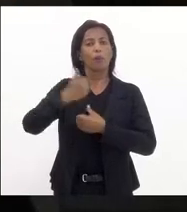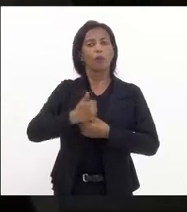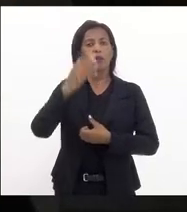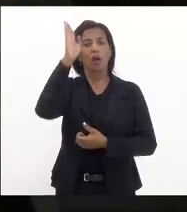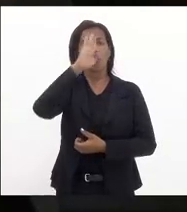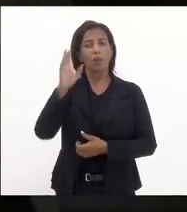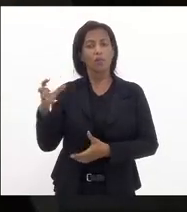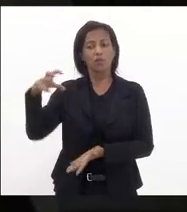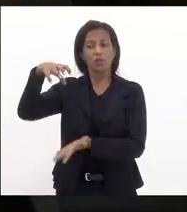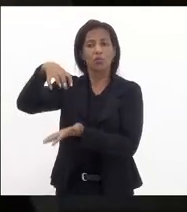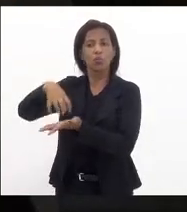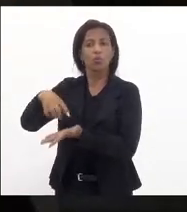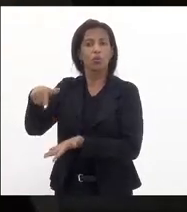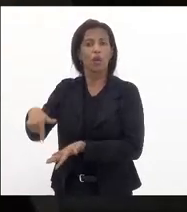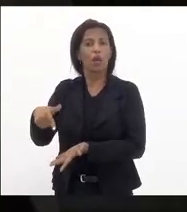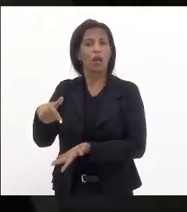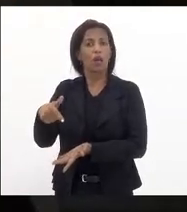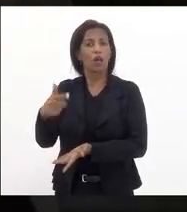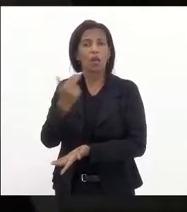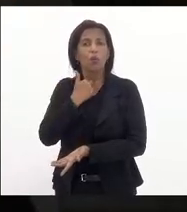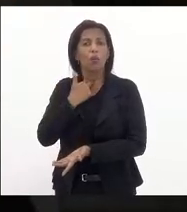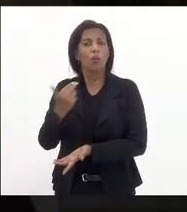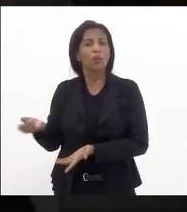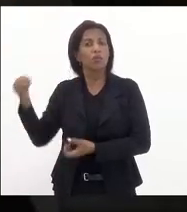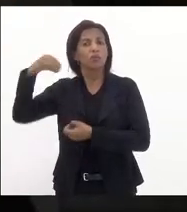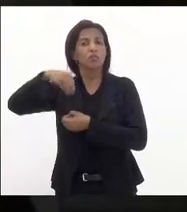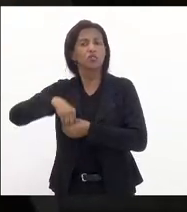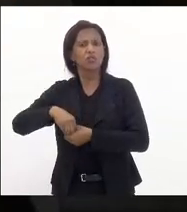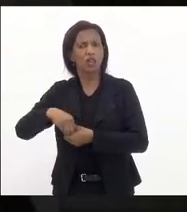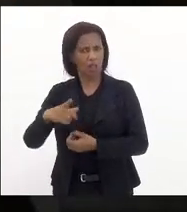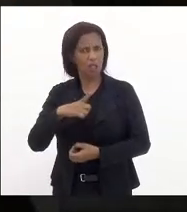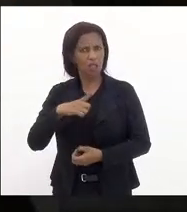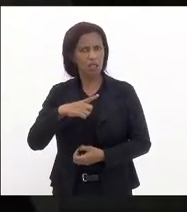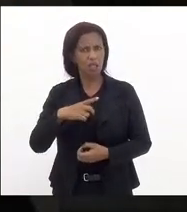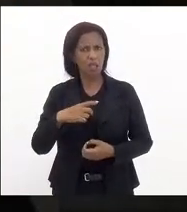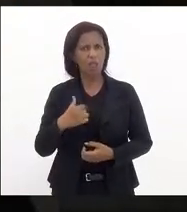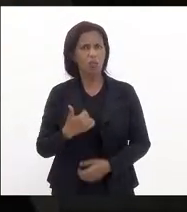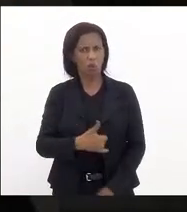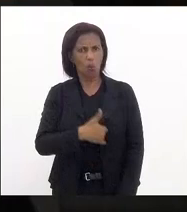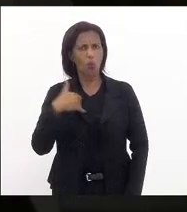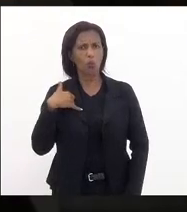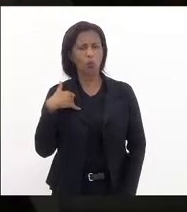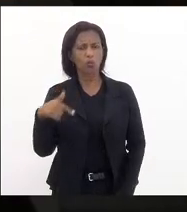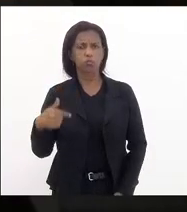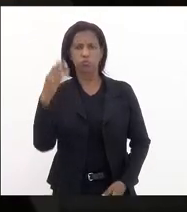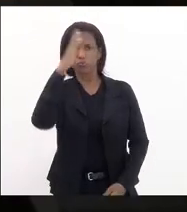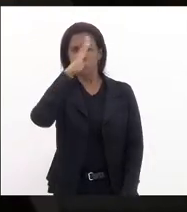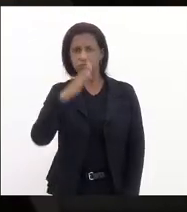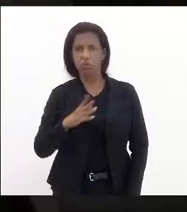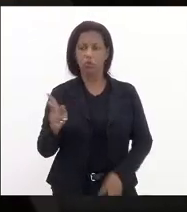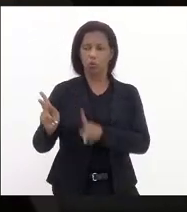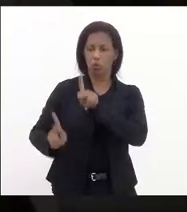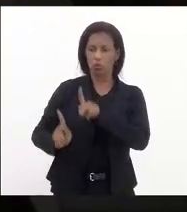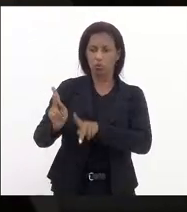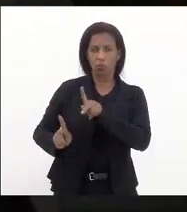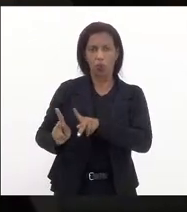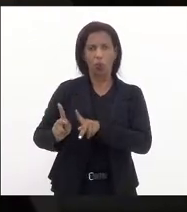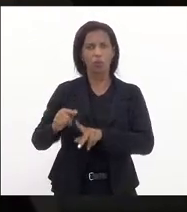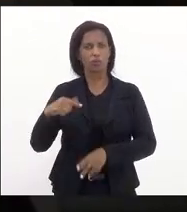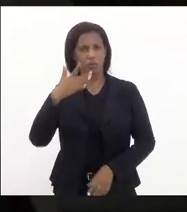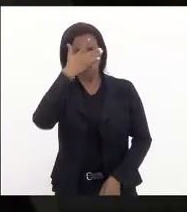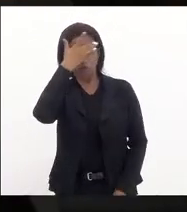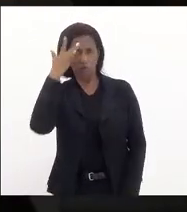neste lugar onde nós não devemos estar eu tenho muito orgulho do Brasil Lucinha do nosso povo da nossa gente